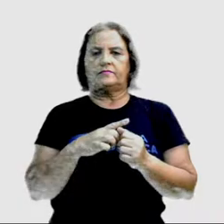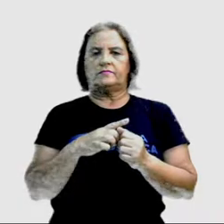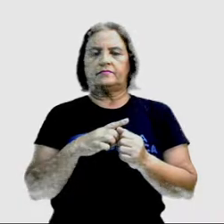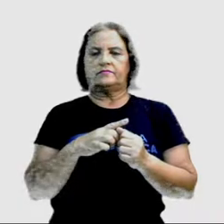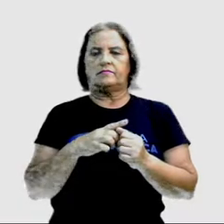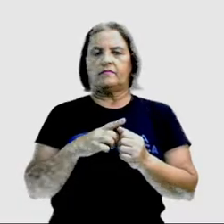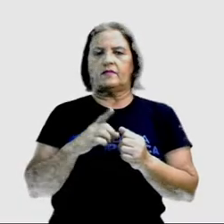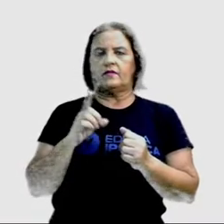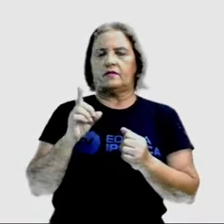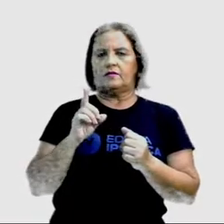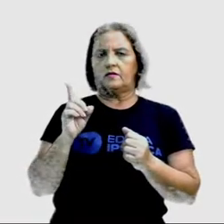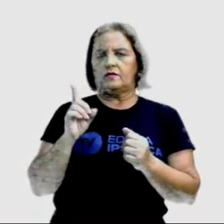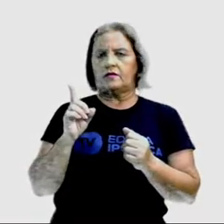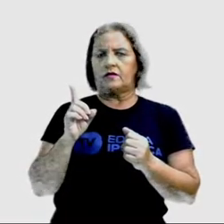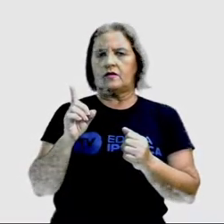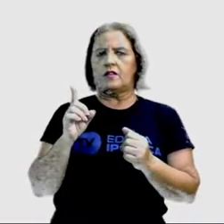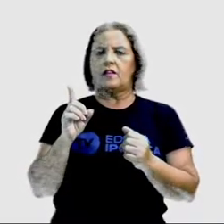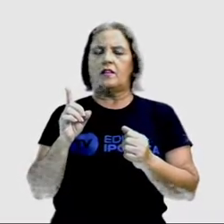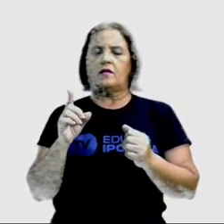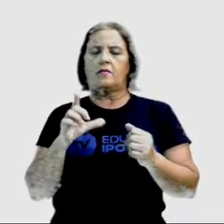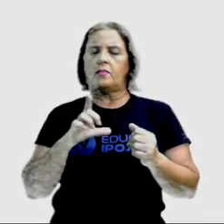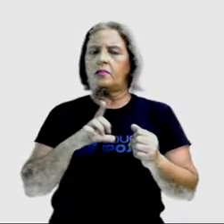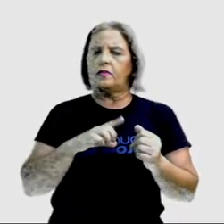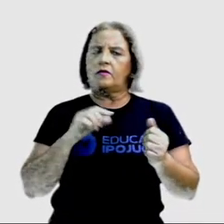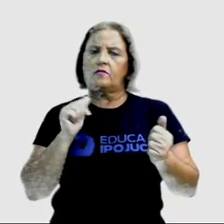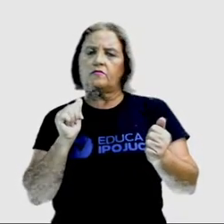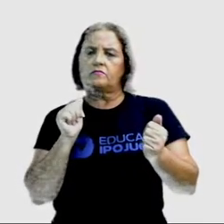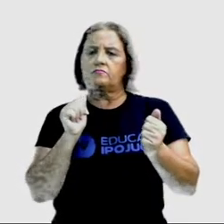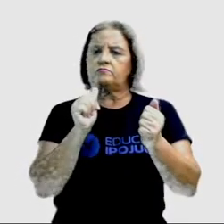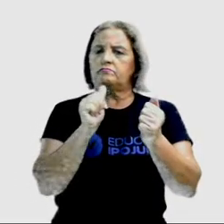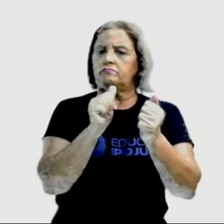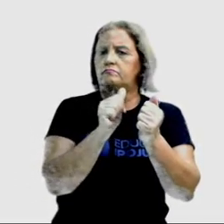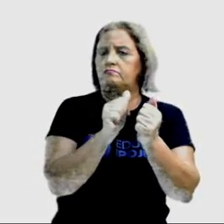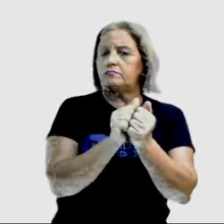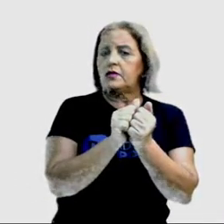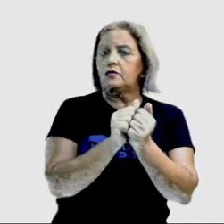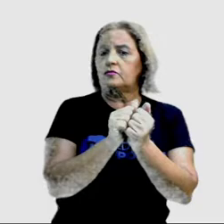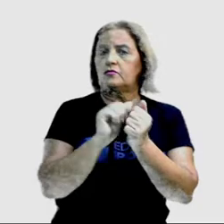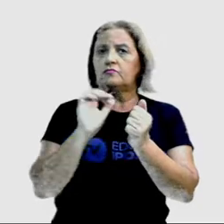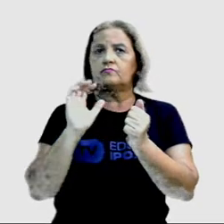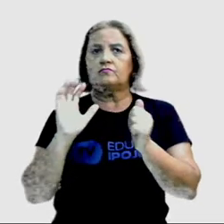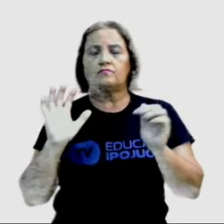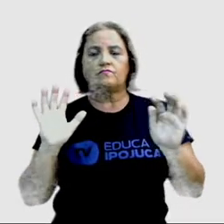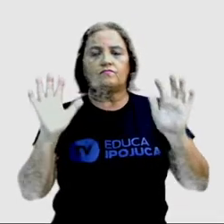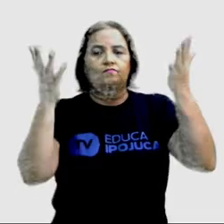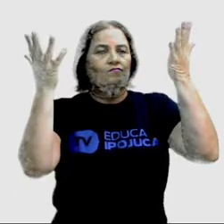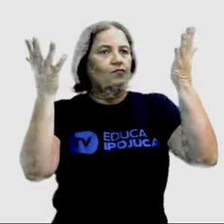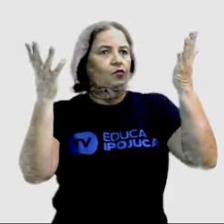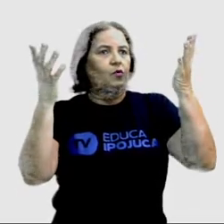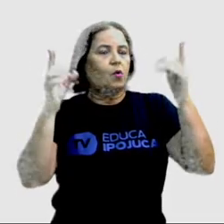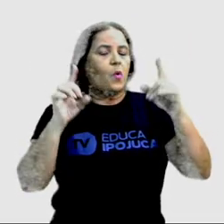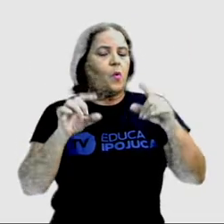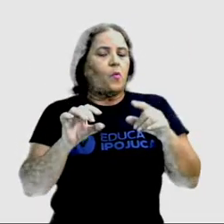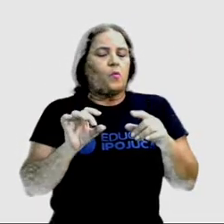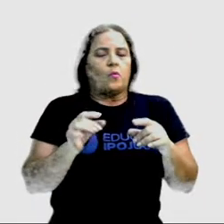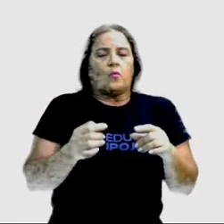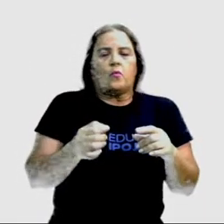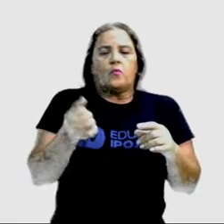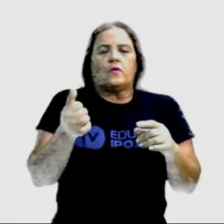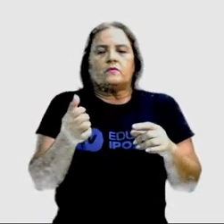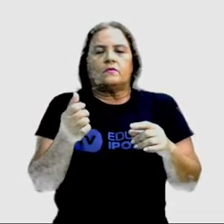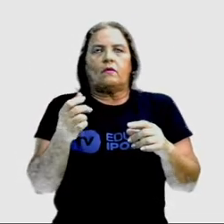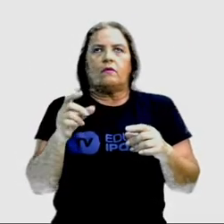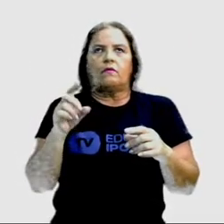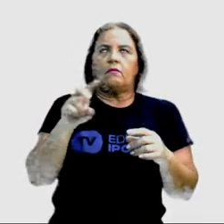estava muito próximo de mim no show e quase desmaiei. Então nós temos aqui It's so cold.